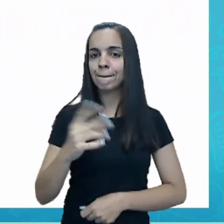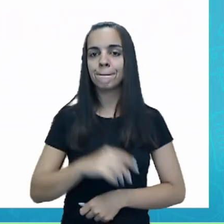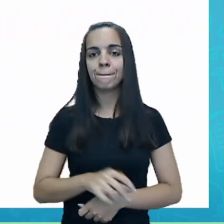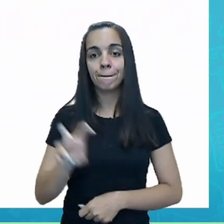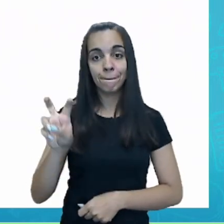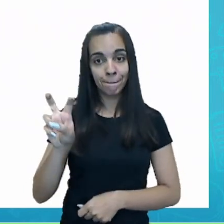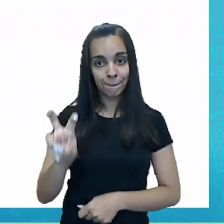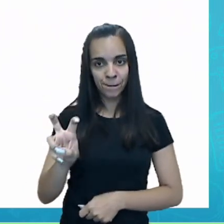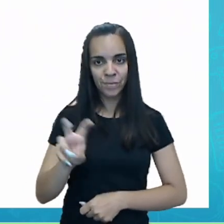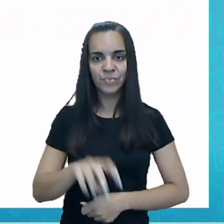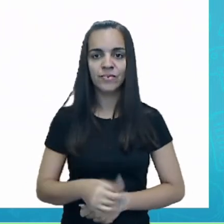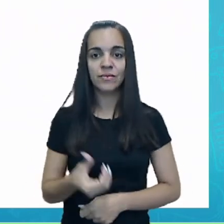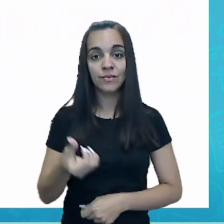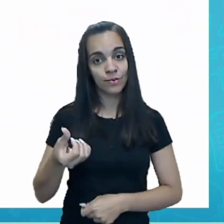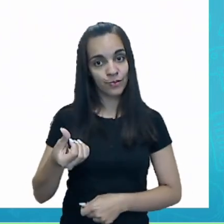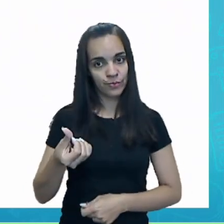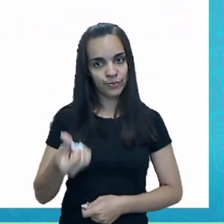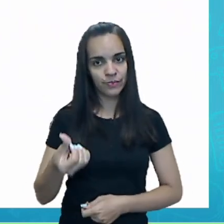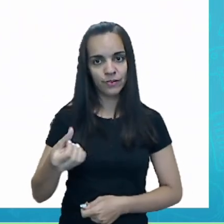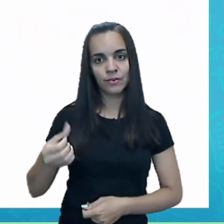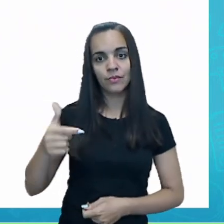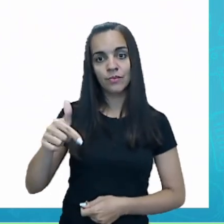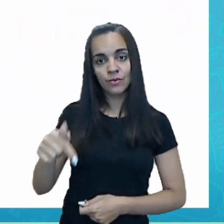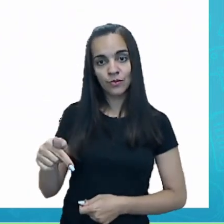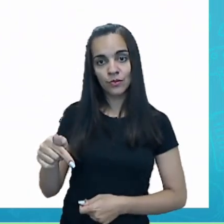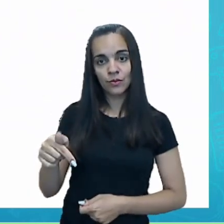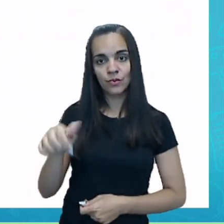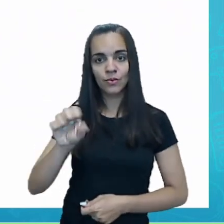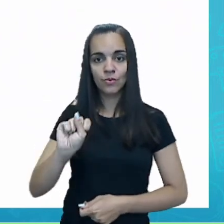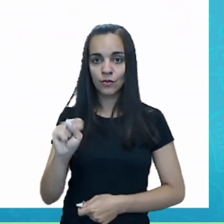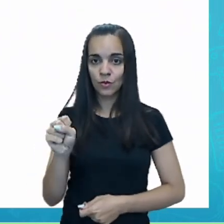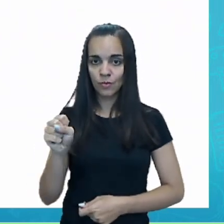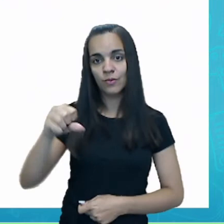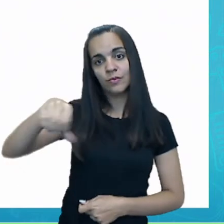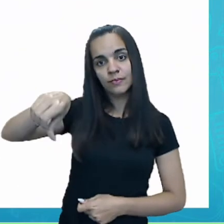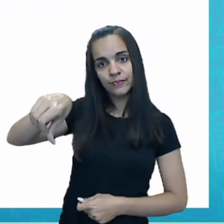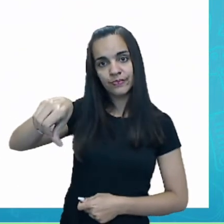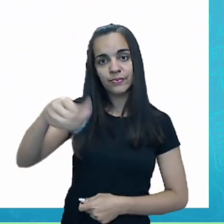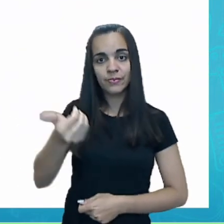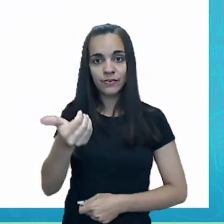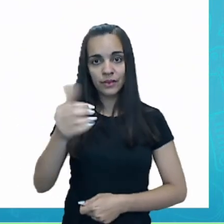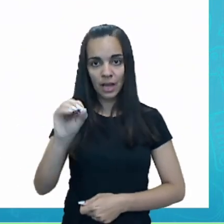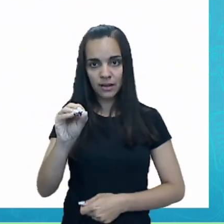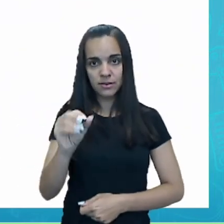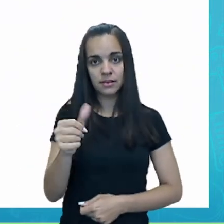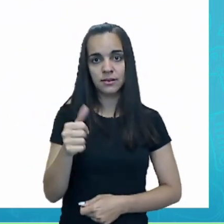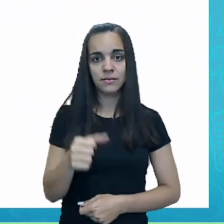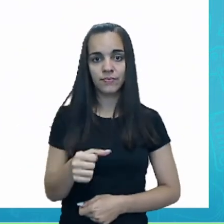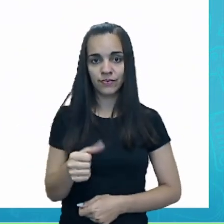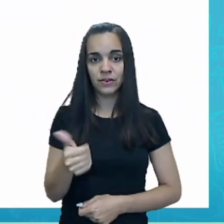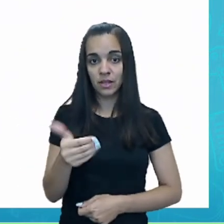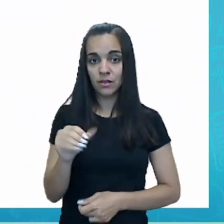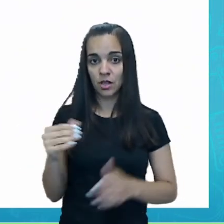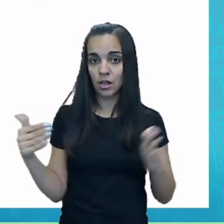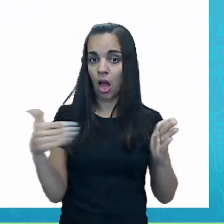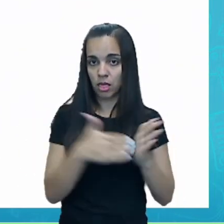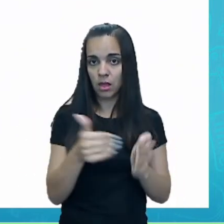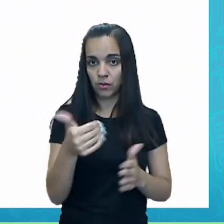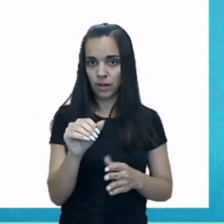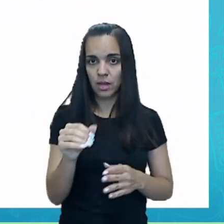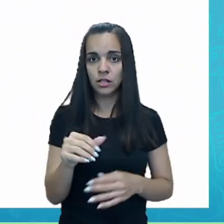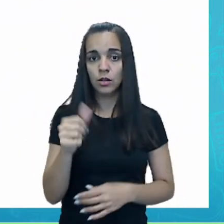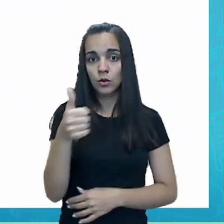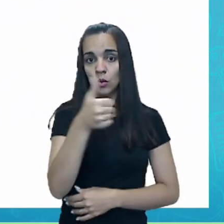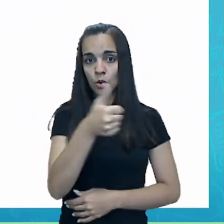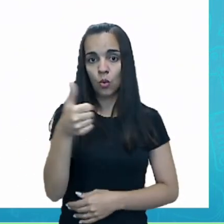o 5, 6, 7, 8, 9, 10, que é o que nós trabalhamos hoje.